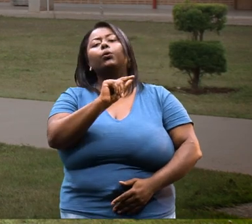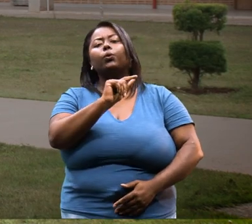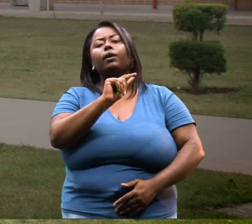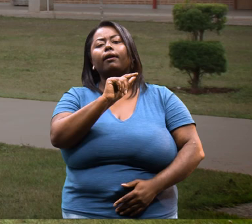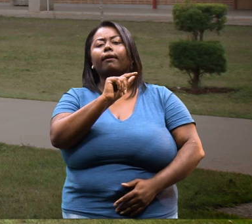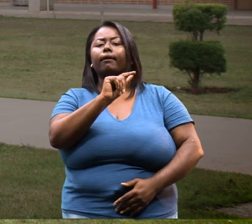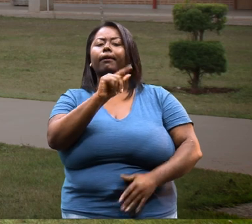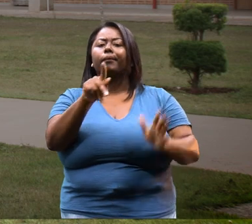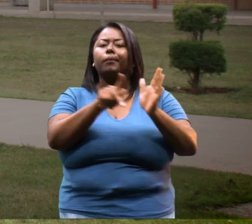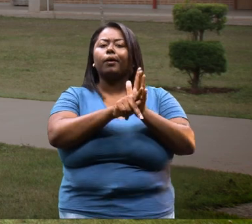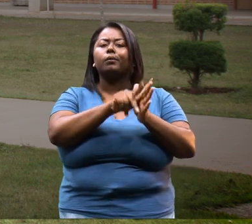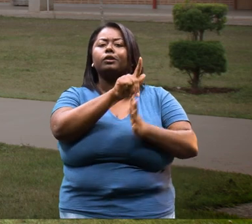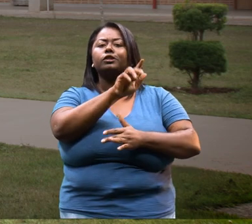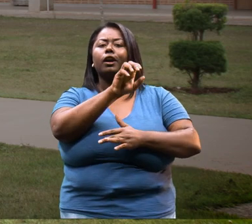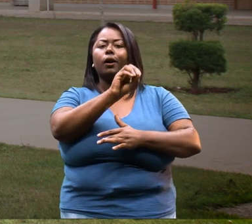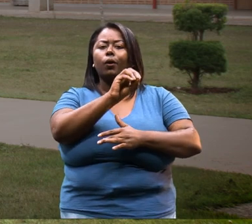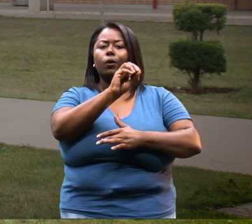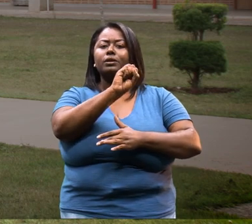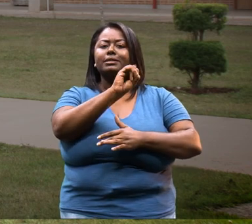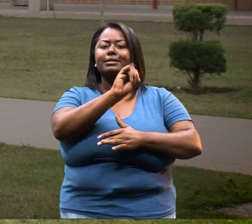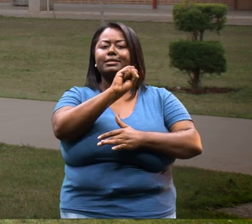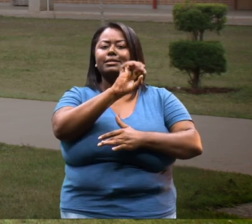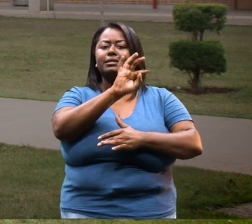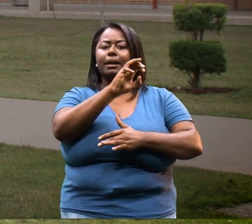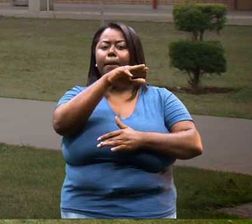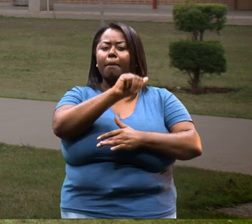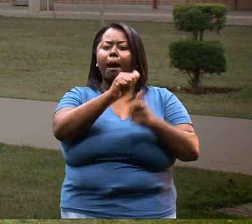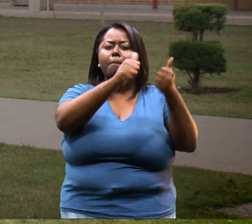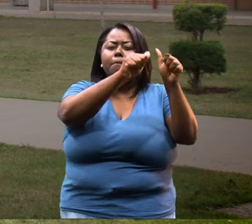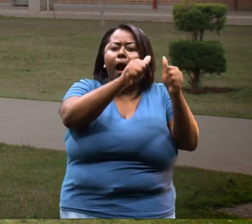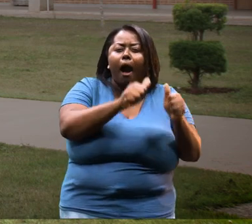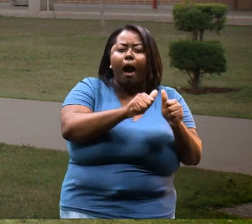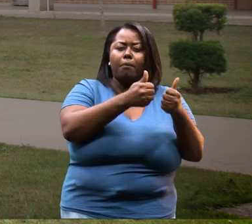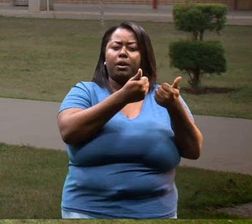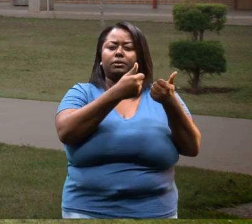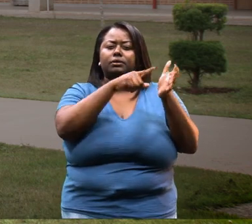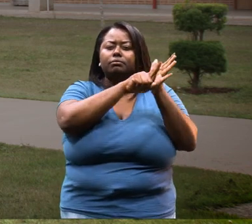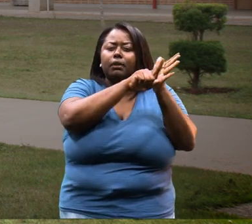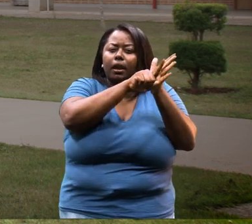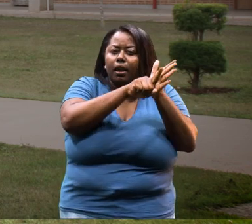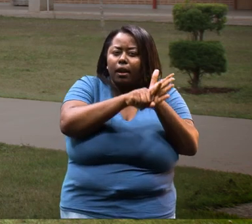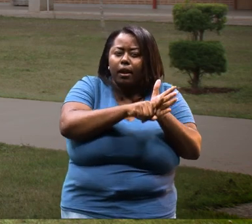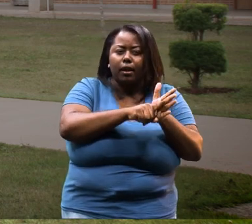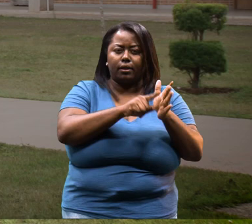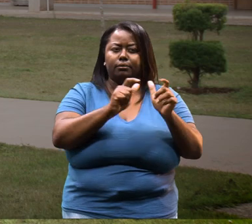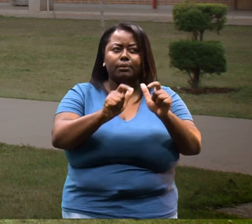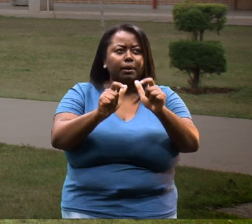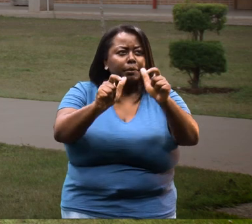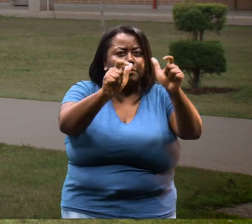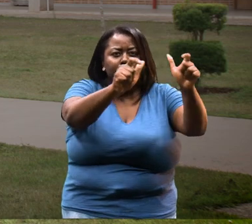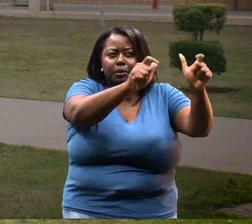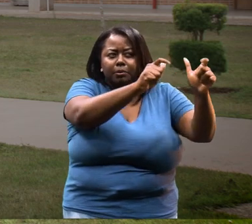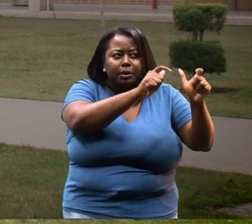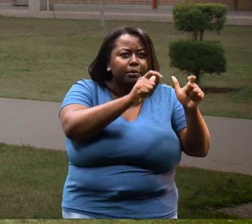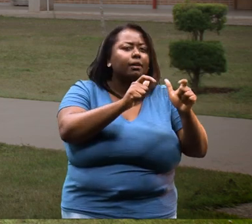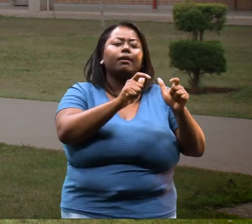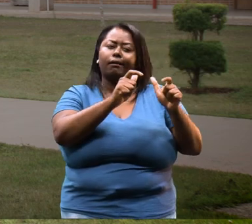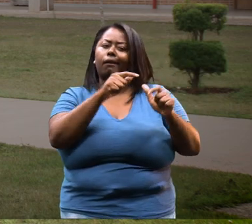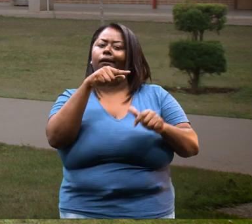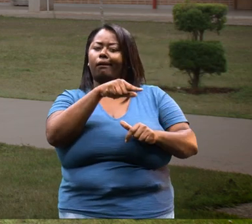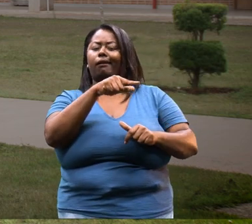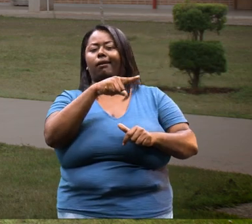ligado a geossistemas, que seria fazer mapas, georreferenciamento, fazer mapas, fazer